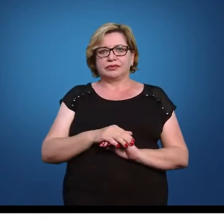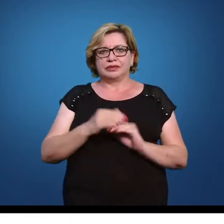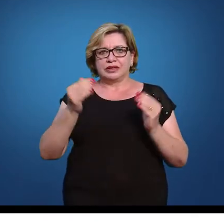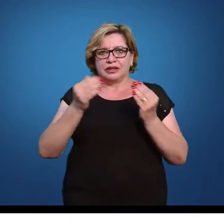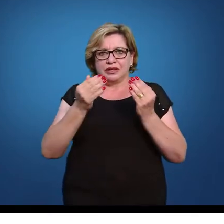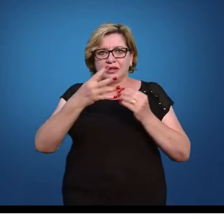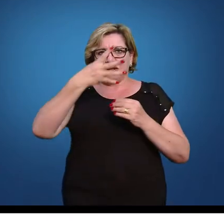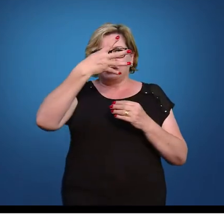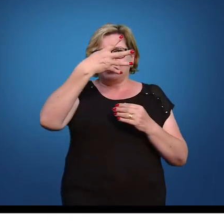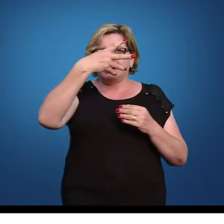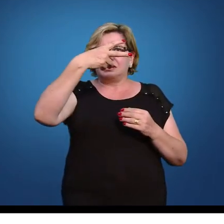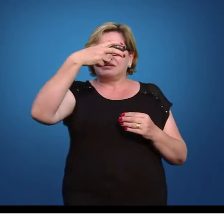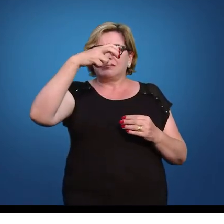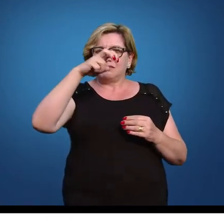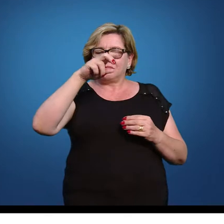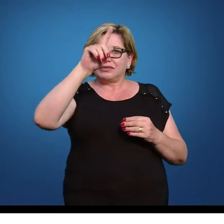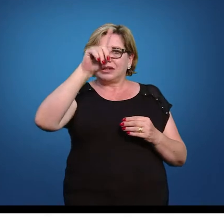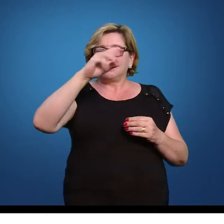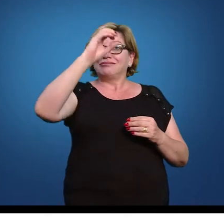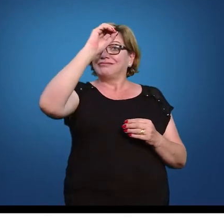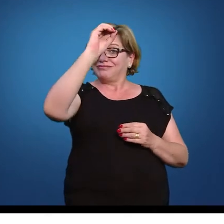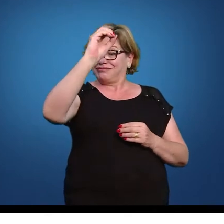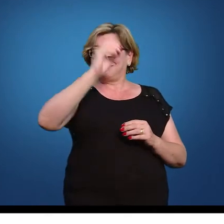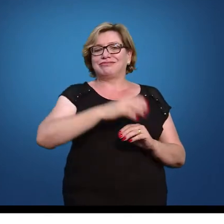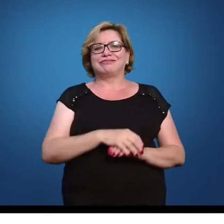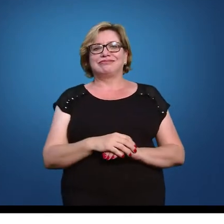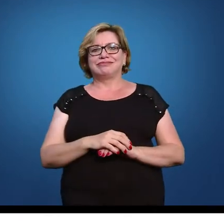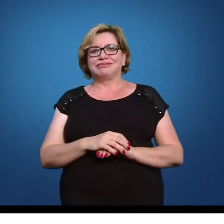esse 45 equivale a quanto? Zero.